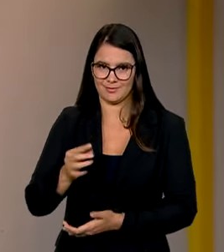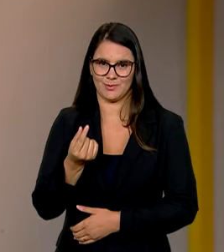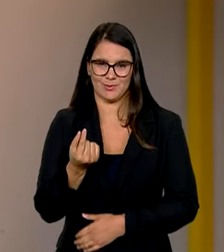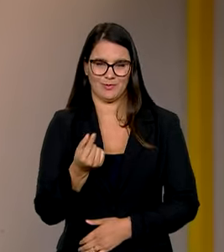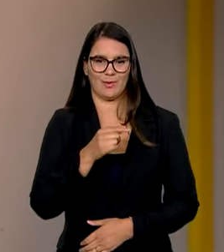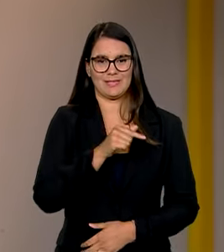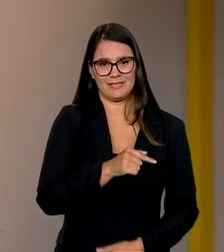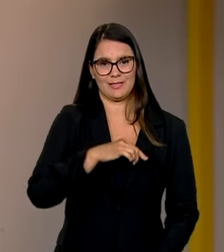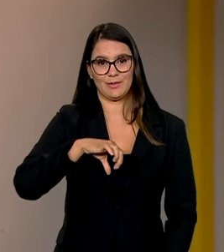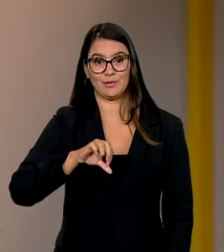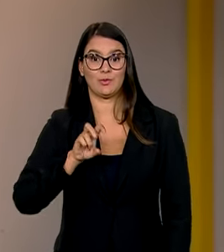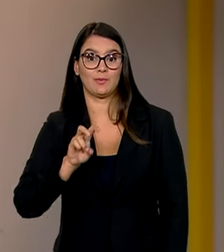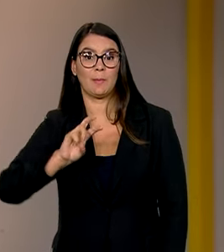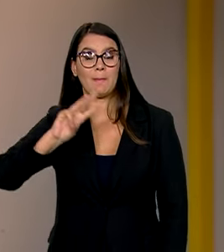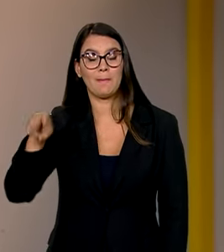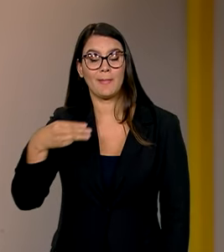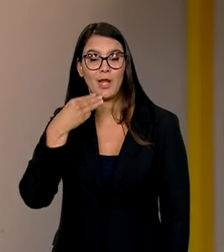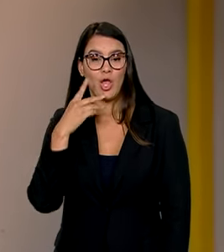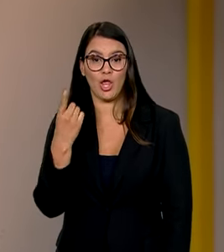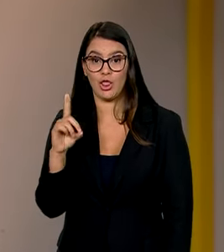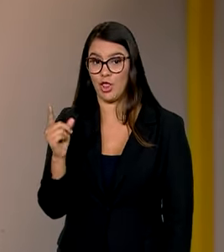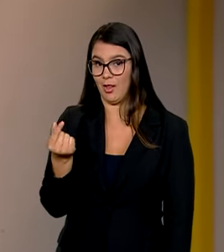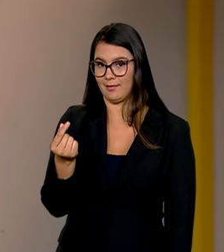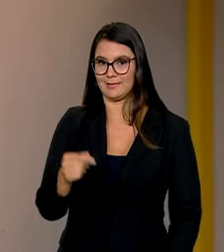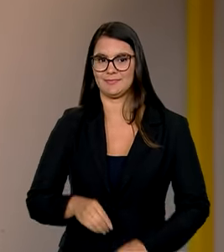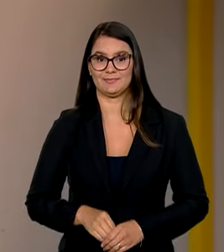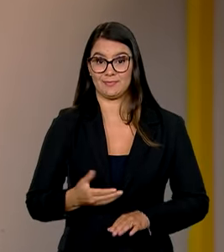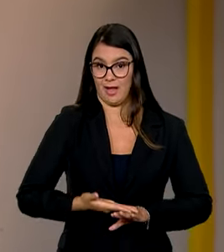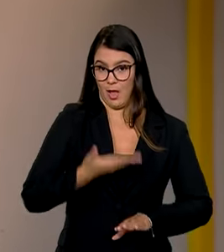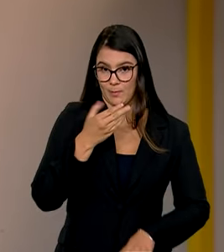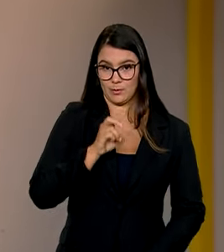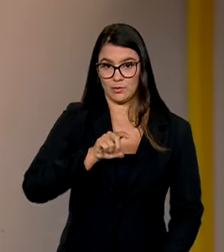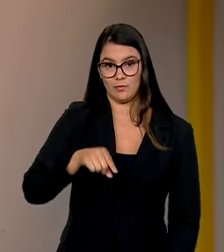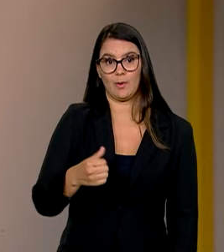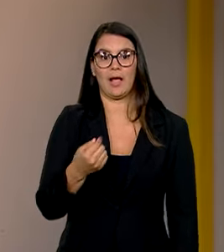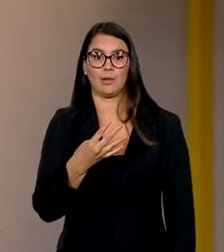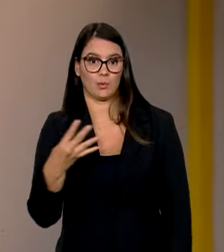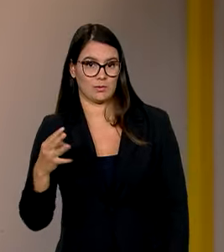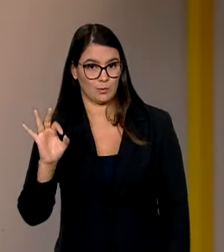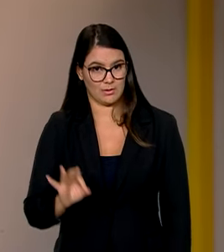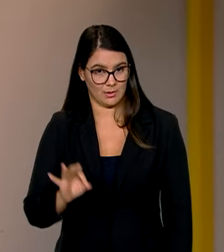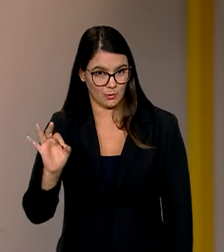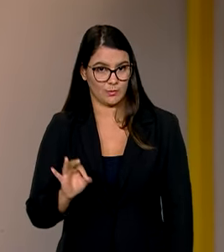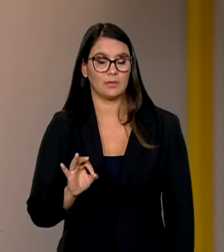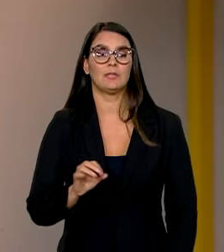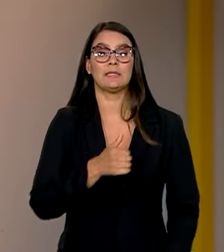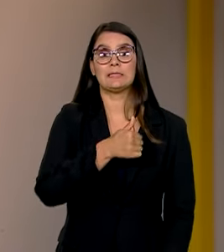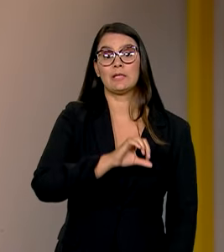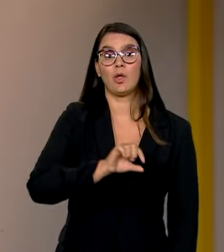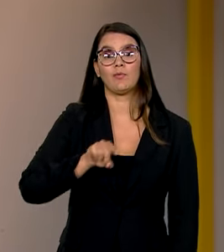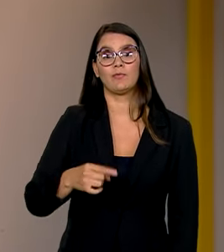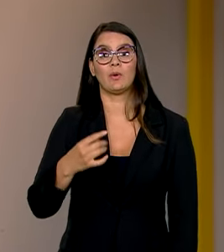valor foi de cerca de 795 milhões de dólares, aumento de 5,14% e